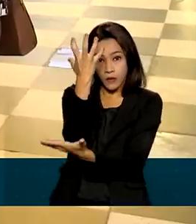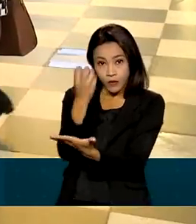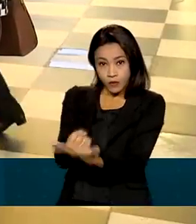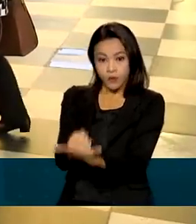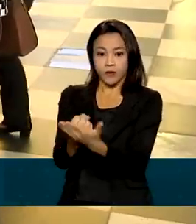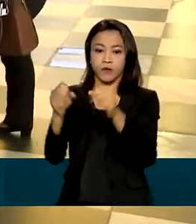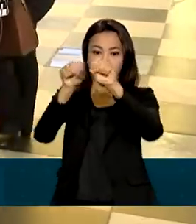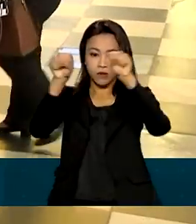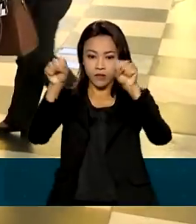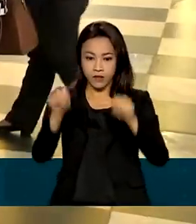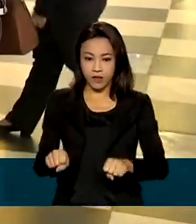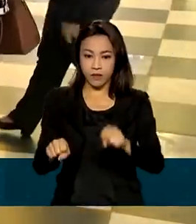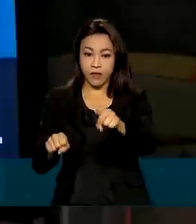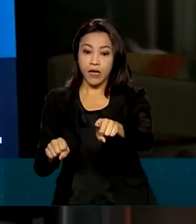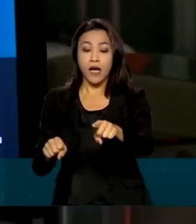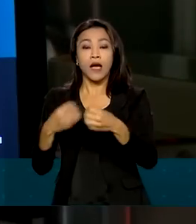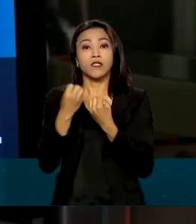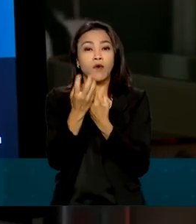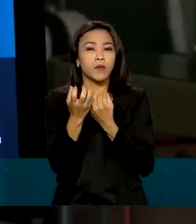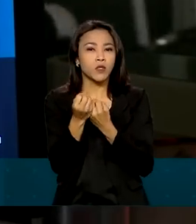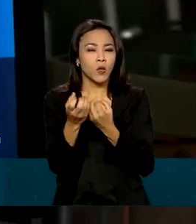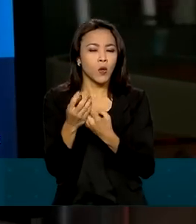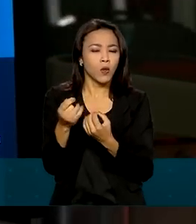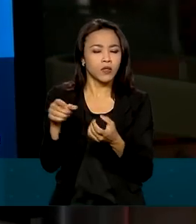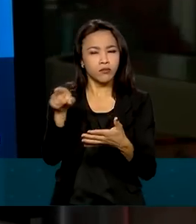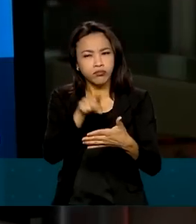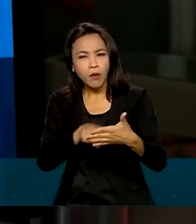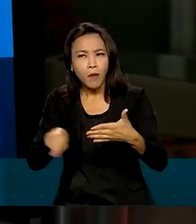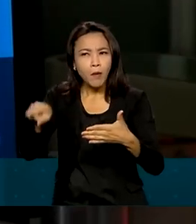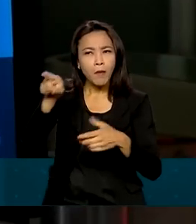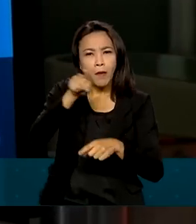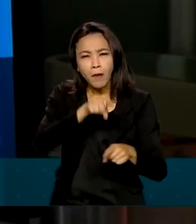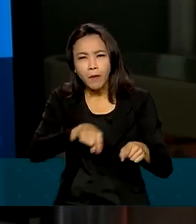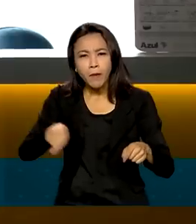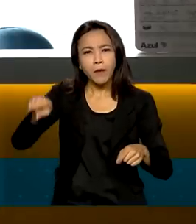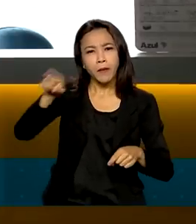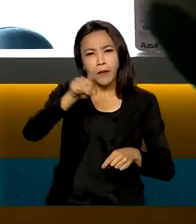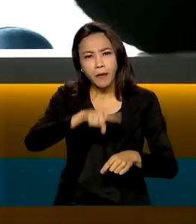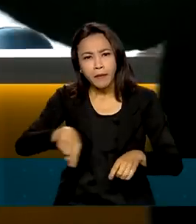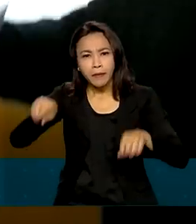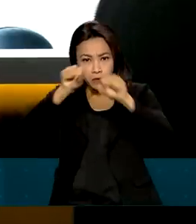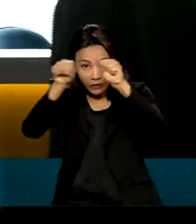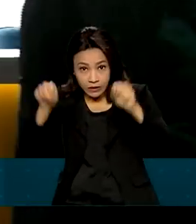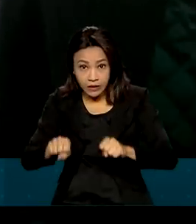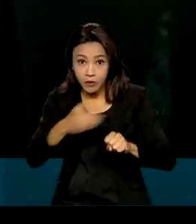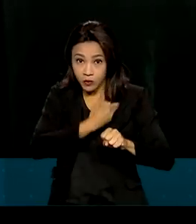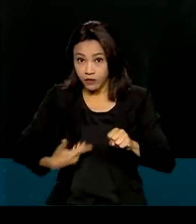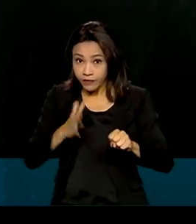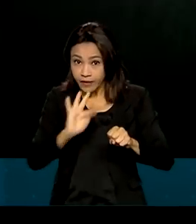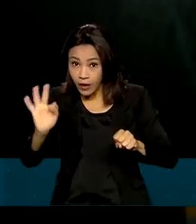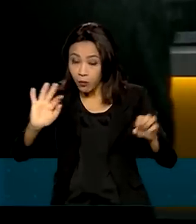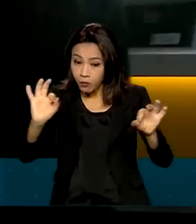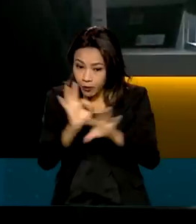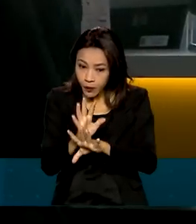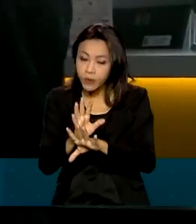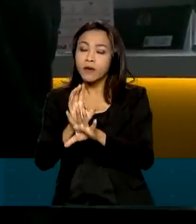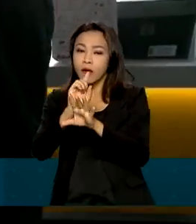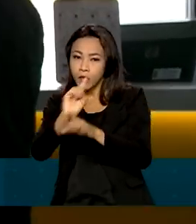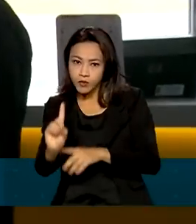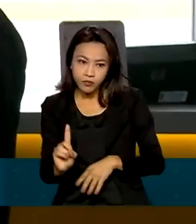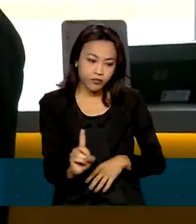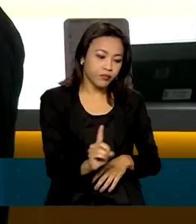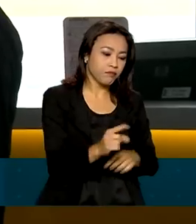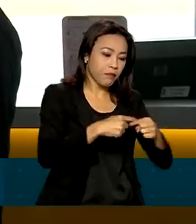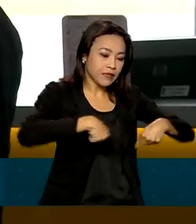Em segundos, as informações são checadas junto a uma base de dados do governo federal. Daí, basta a pessoa se dirigir à sala de